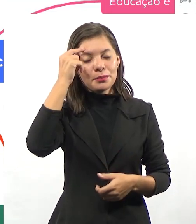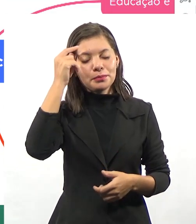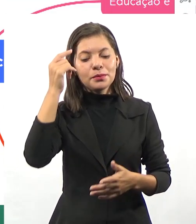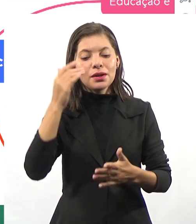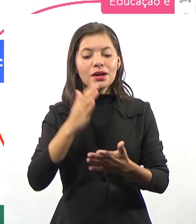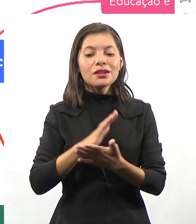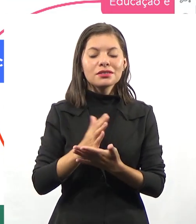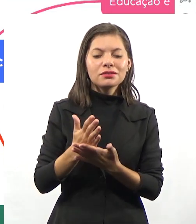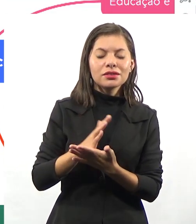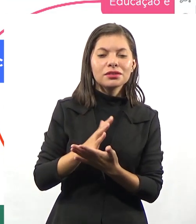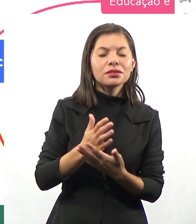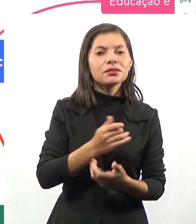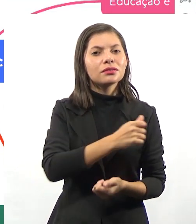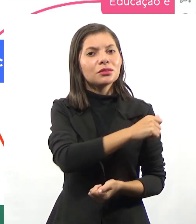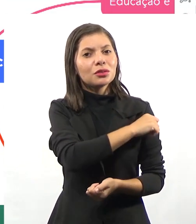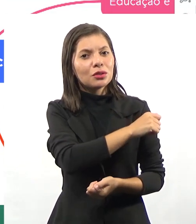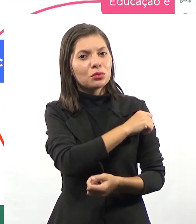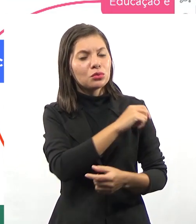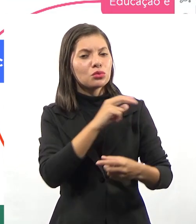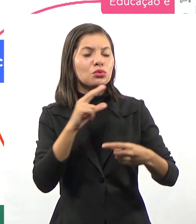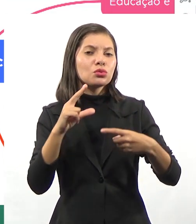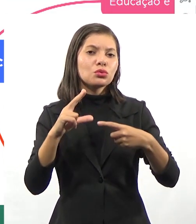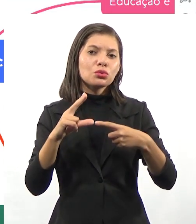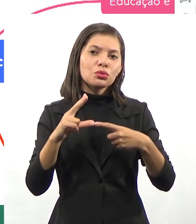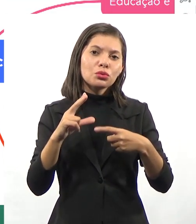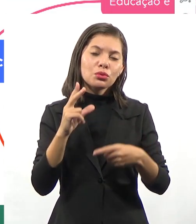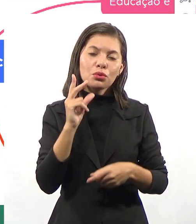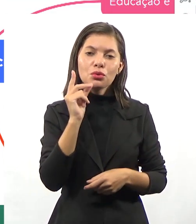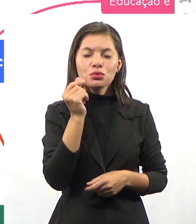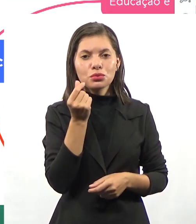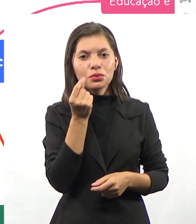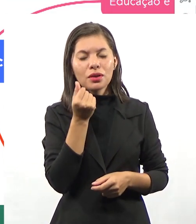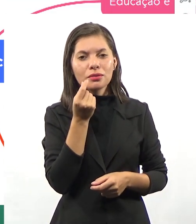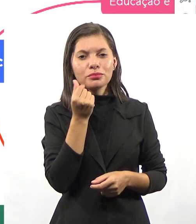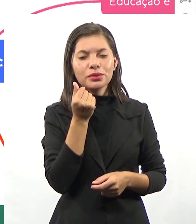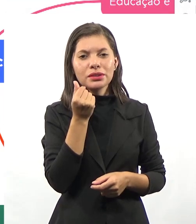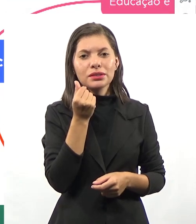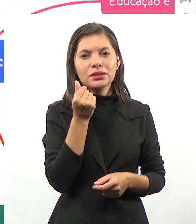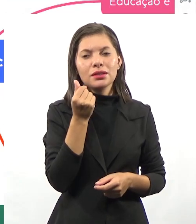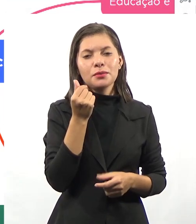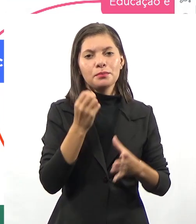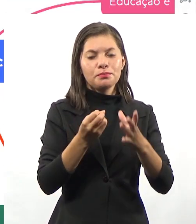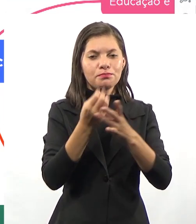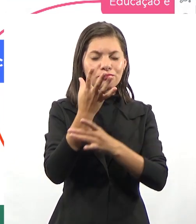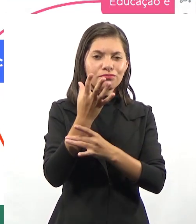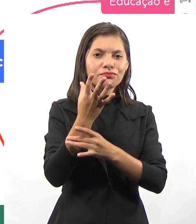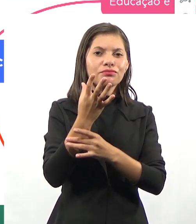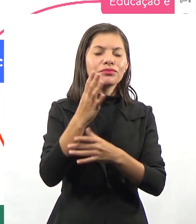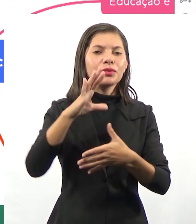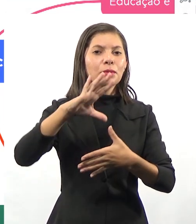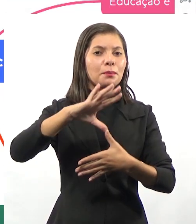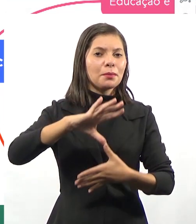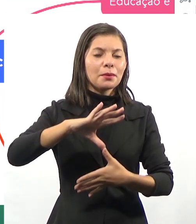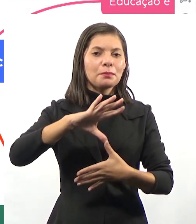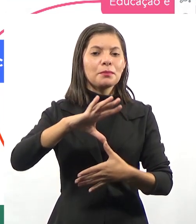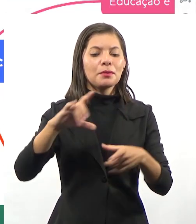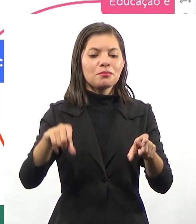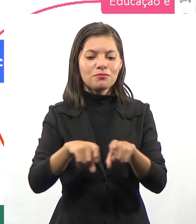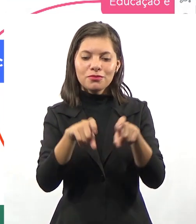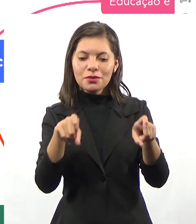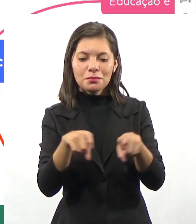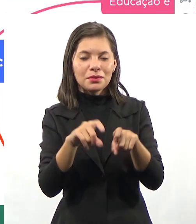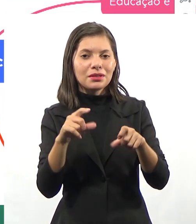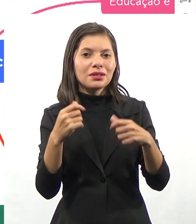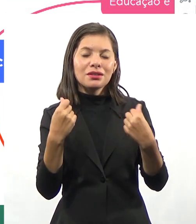Às vezes, aluno, utilizando o lápis, ele consegue construir um mapa mental, mas utilizando a ferramenta Mindmaster, talvez ela não